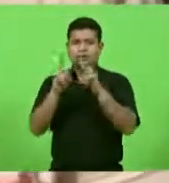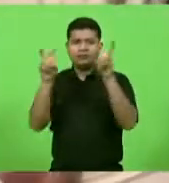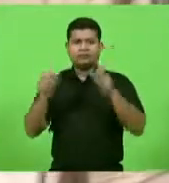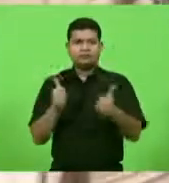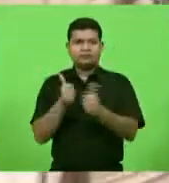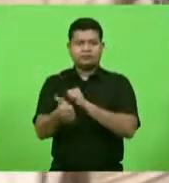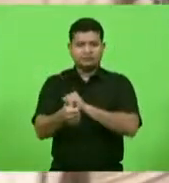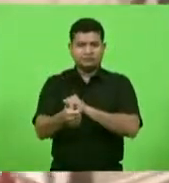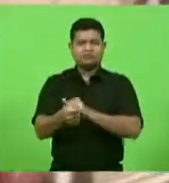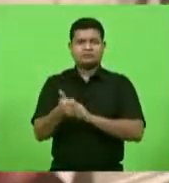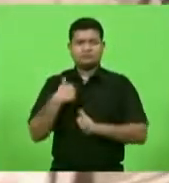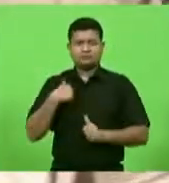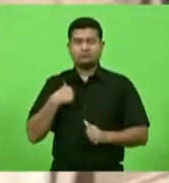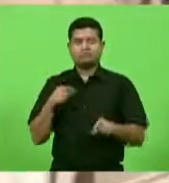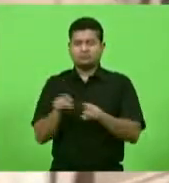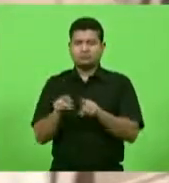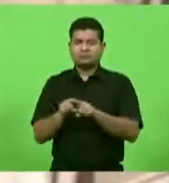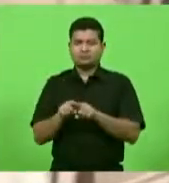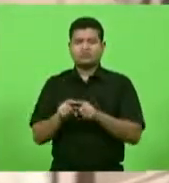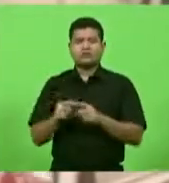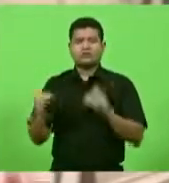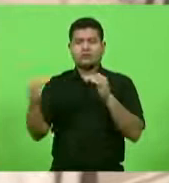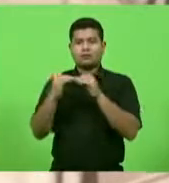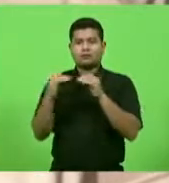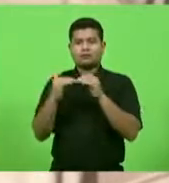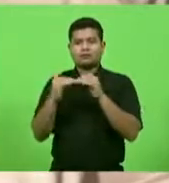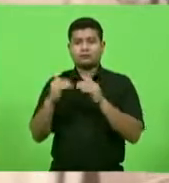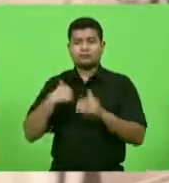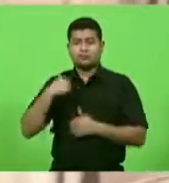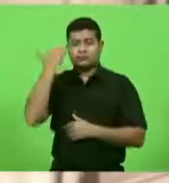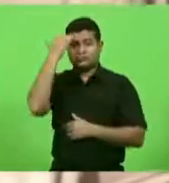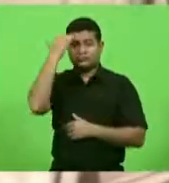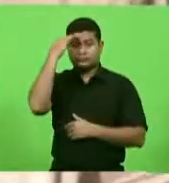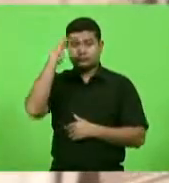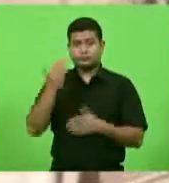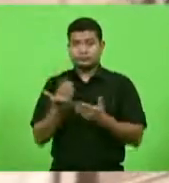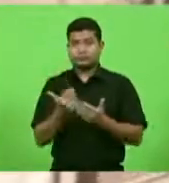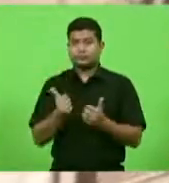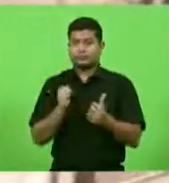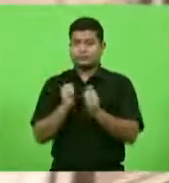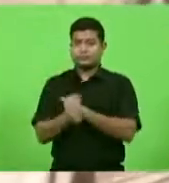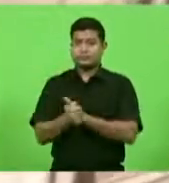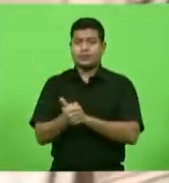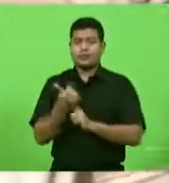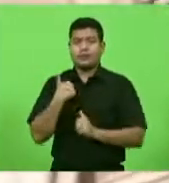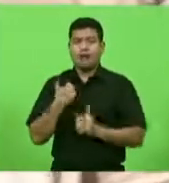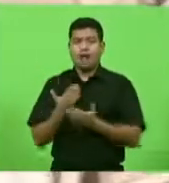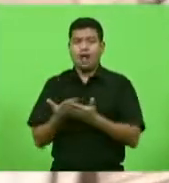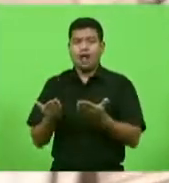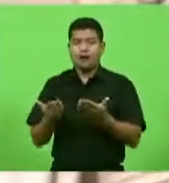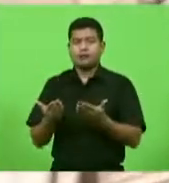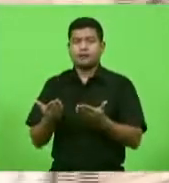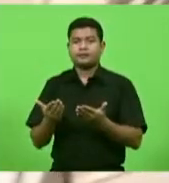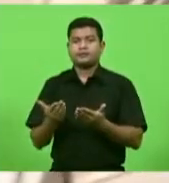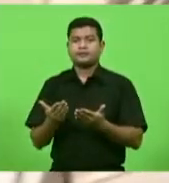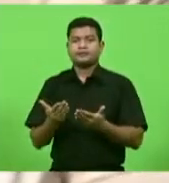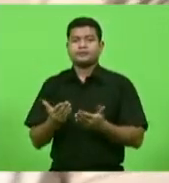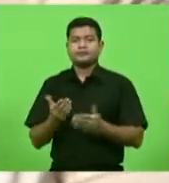tem a minha voz eu entendo que os esportes eles protegem a saúde das pessoas